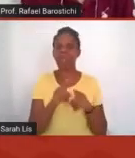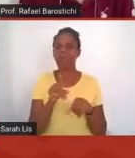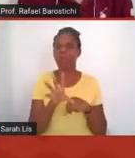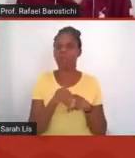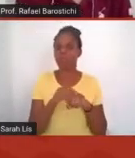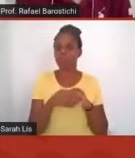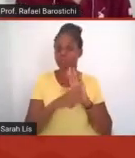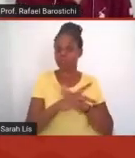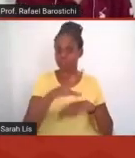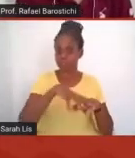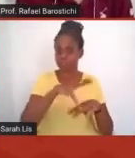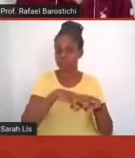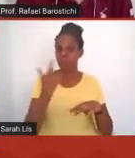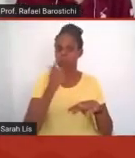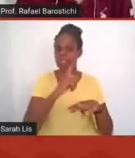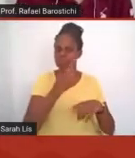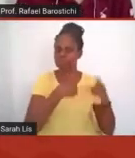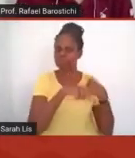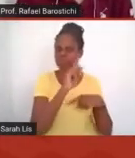então aqui a gente